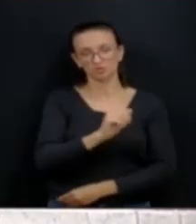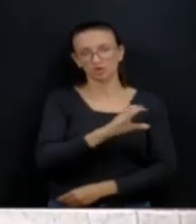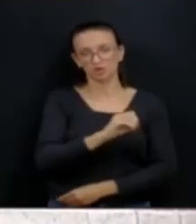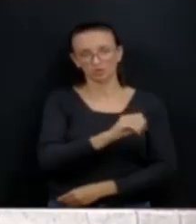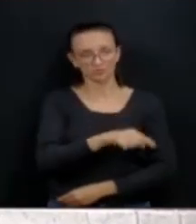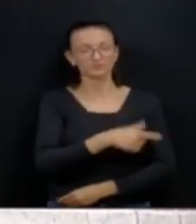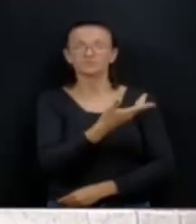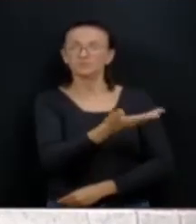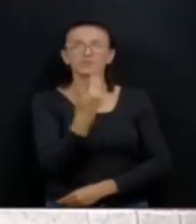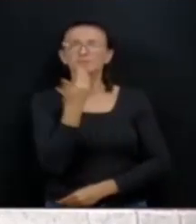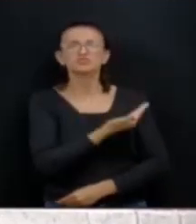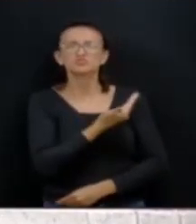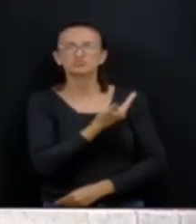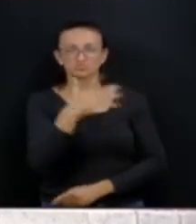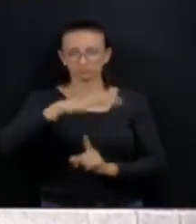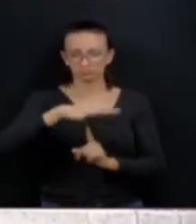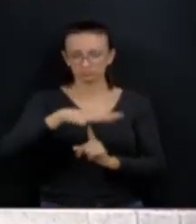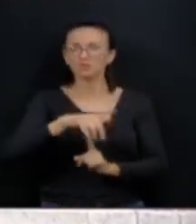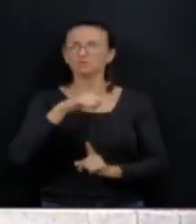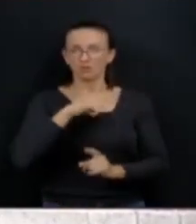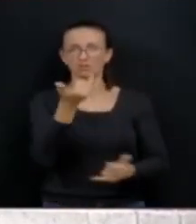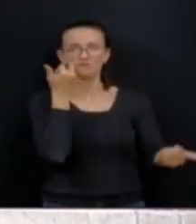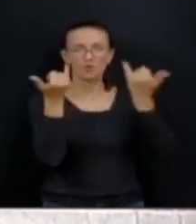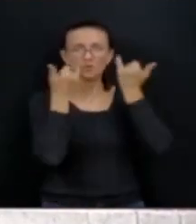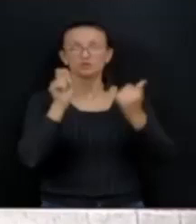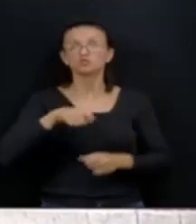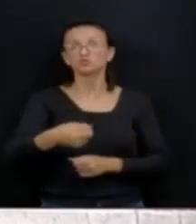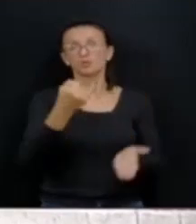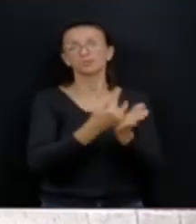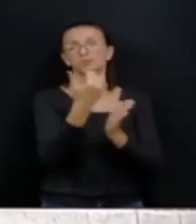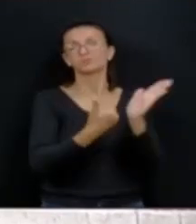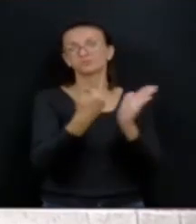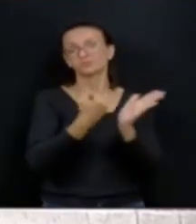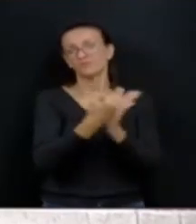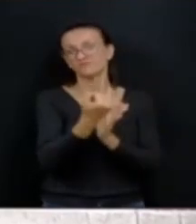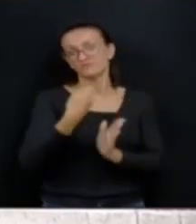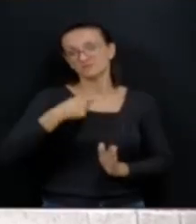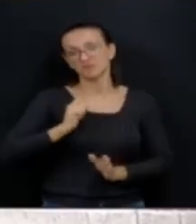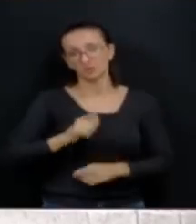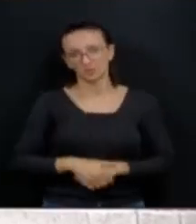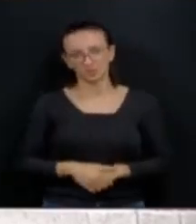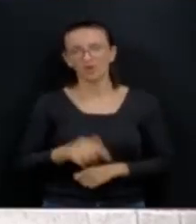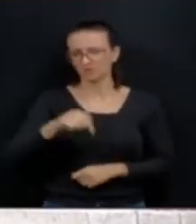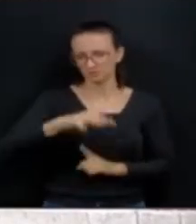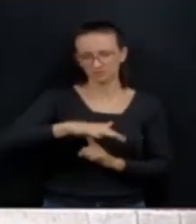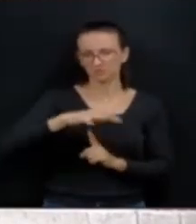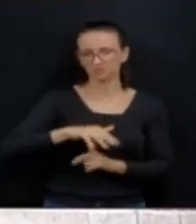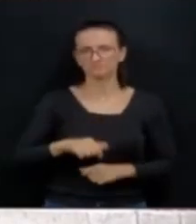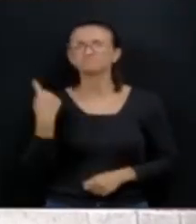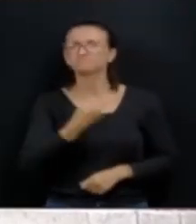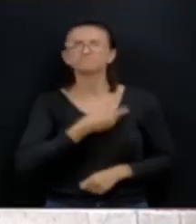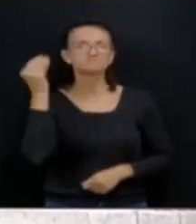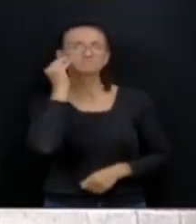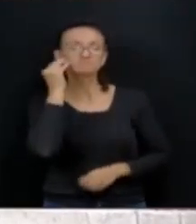Estado do Paraná traga informações sobre a renúncia fiscal no Estado. Tentamos administrativamente, na